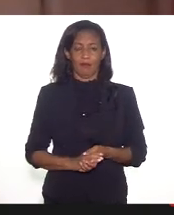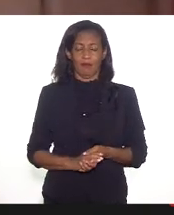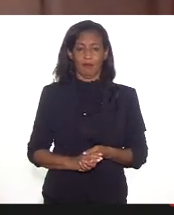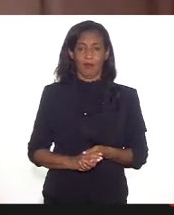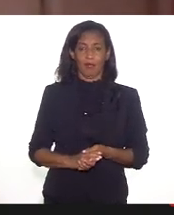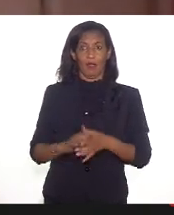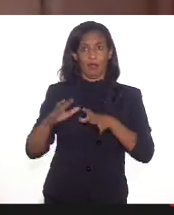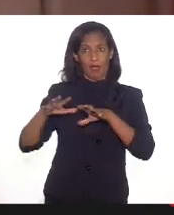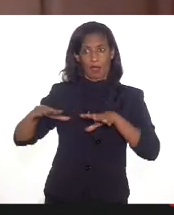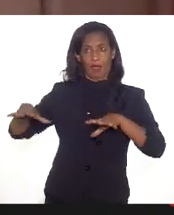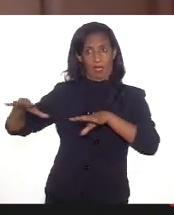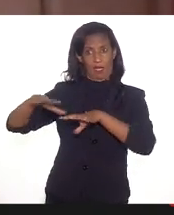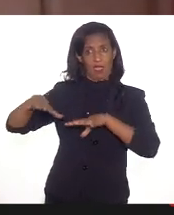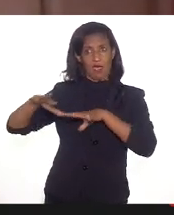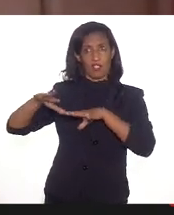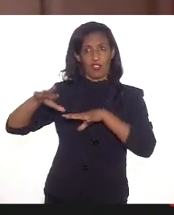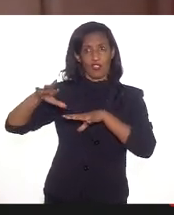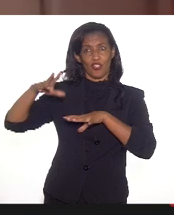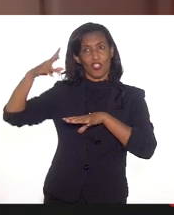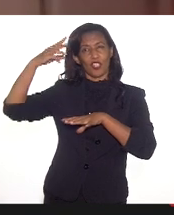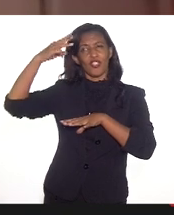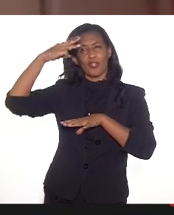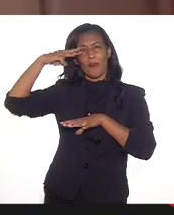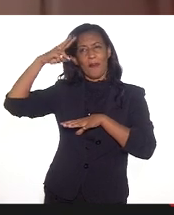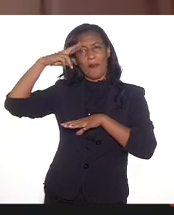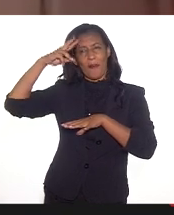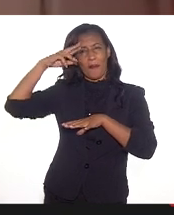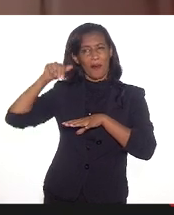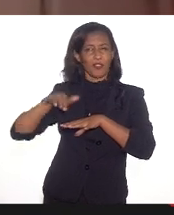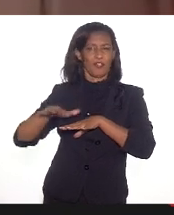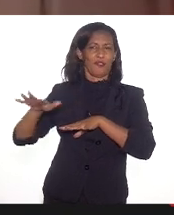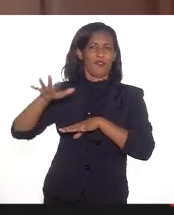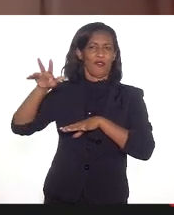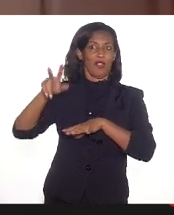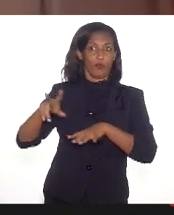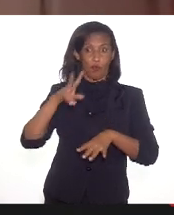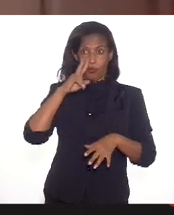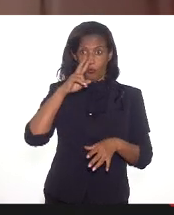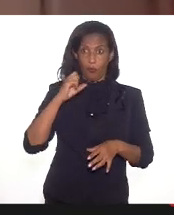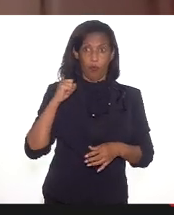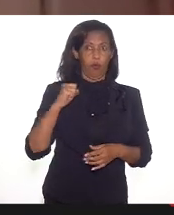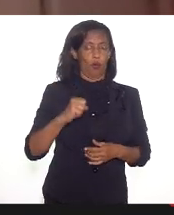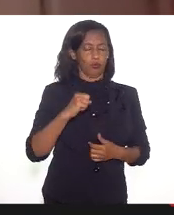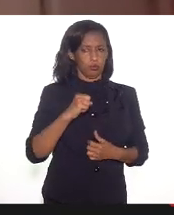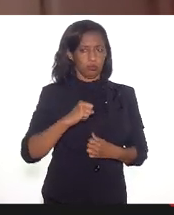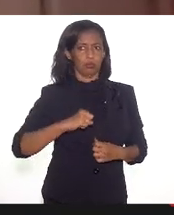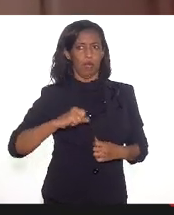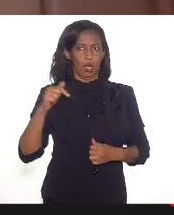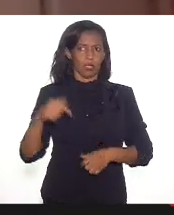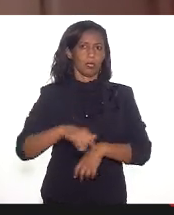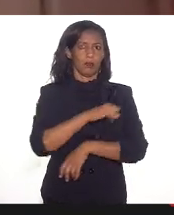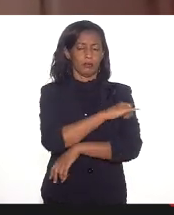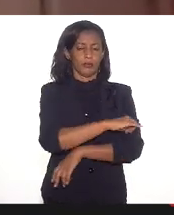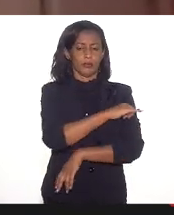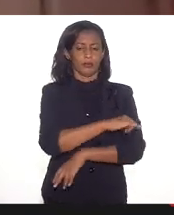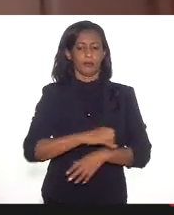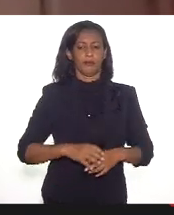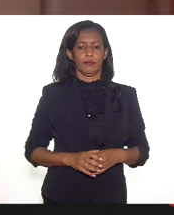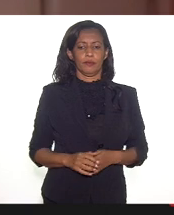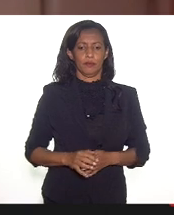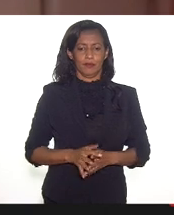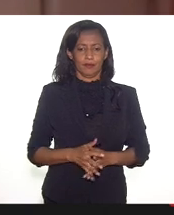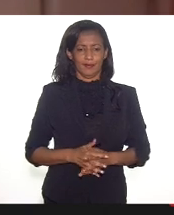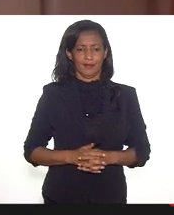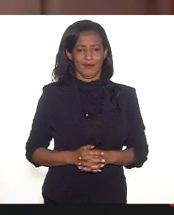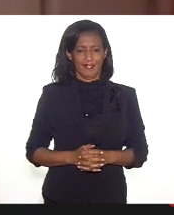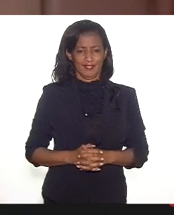de memória de favelas, na época, foi algo muito forte, muito potente aqui no Rio de Janeiro. O portal...